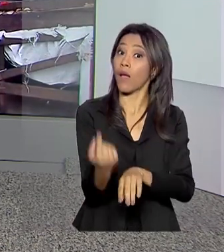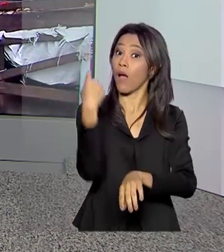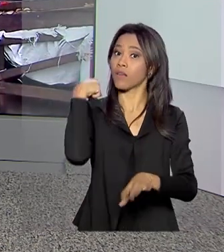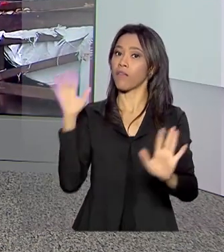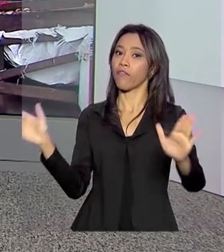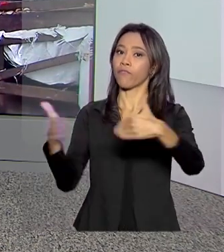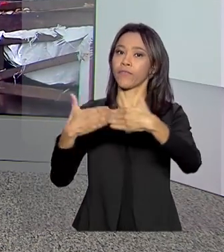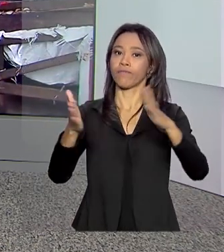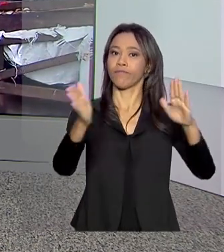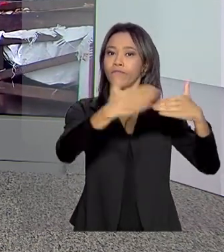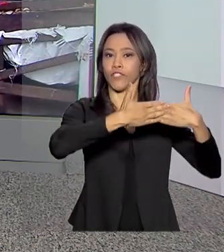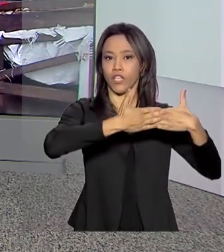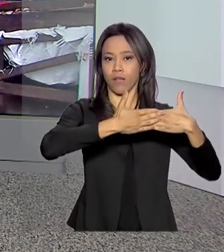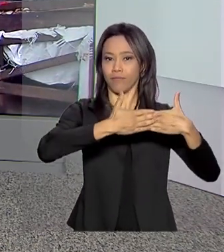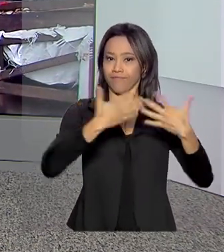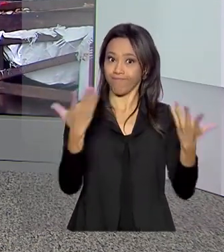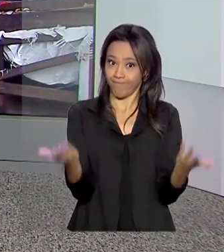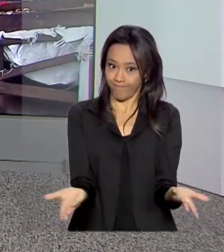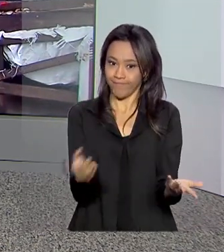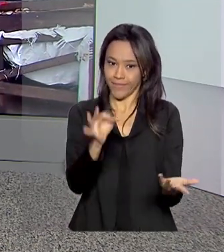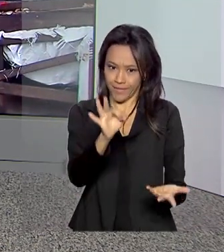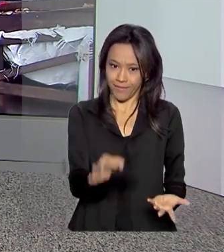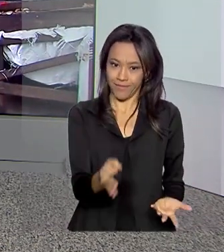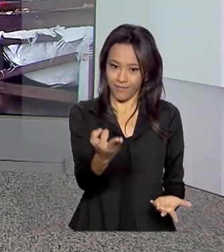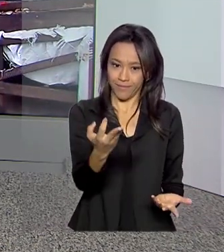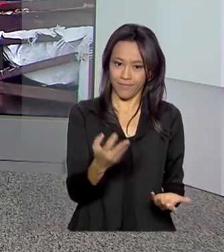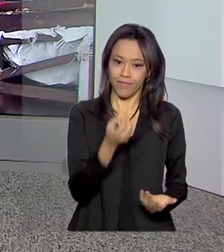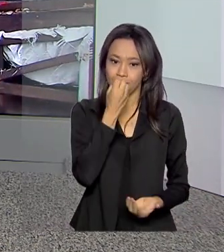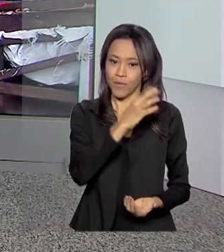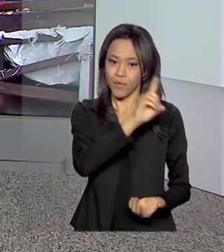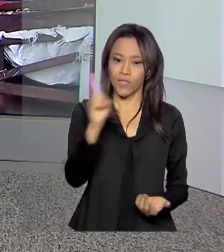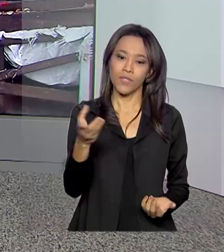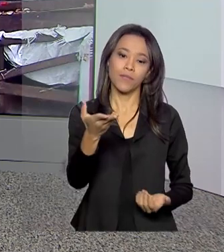fechados. Não é isso, Ricardo Ferraz? Bom dia para você!